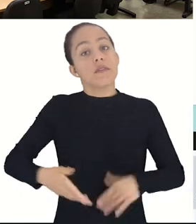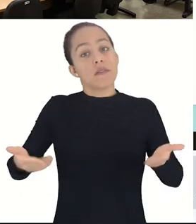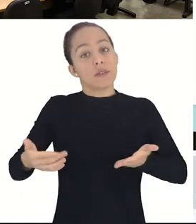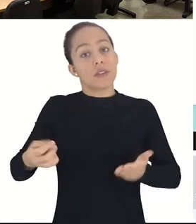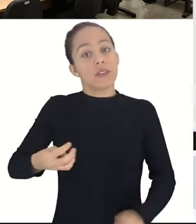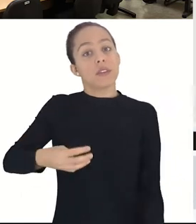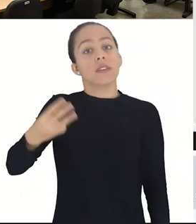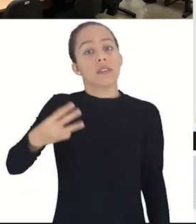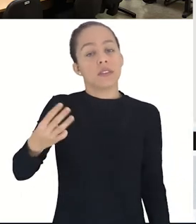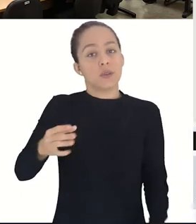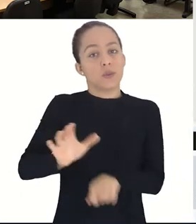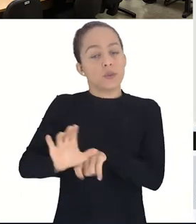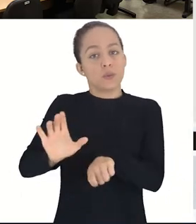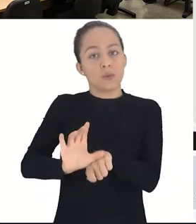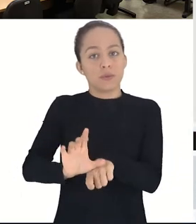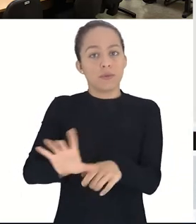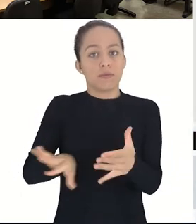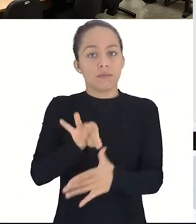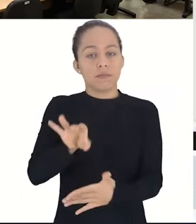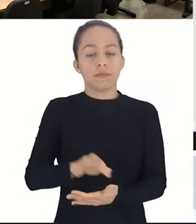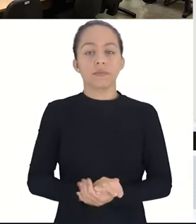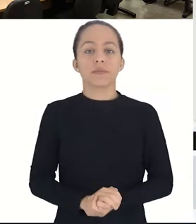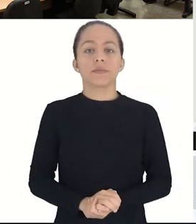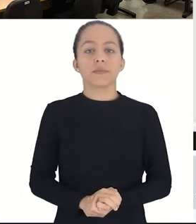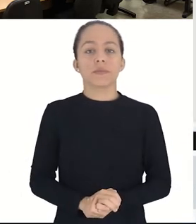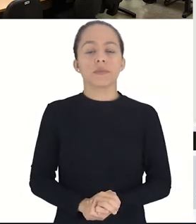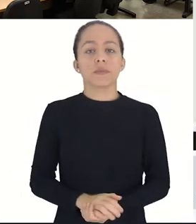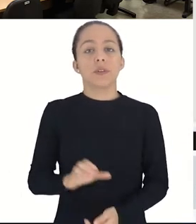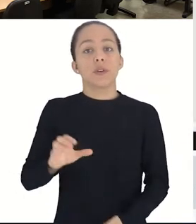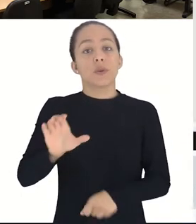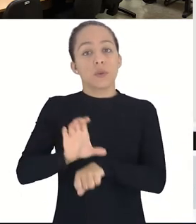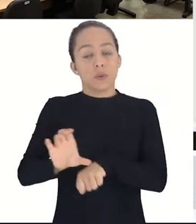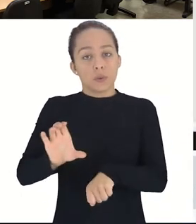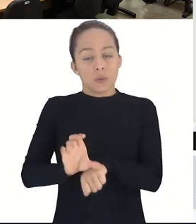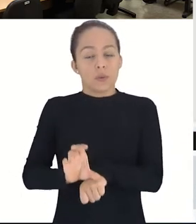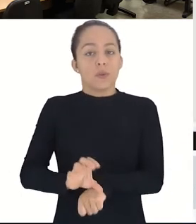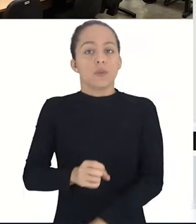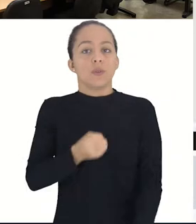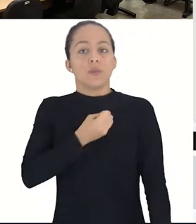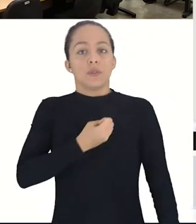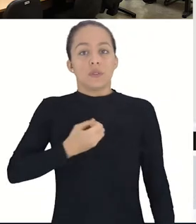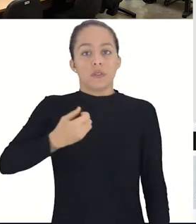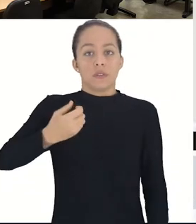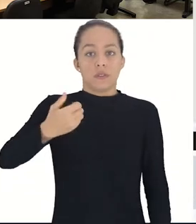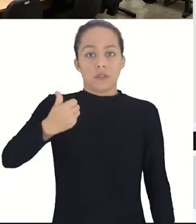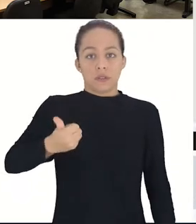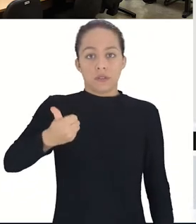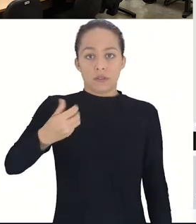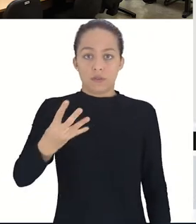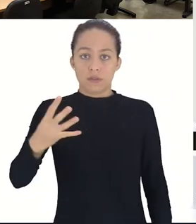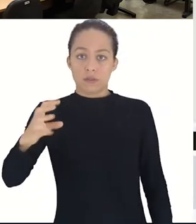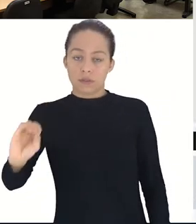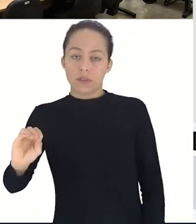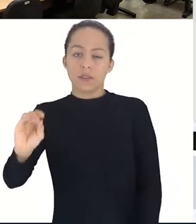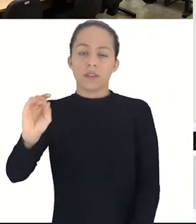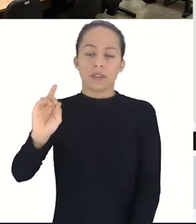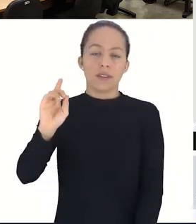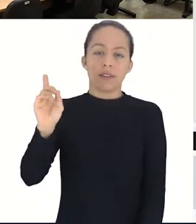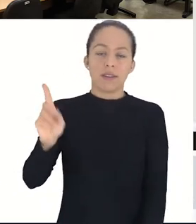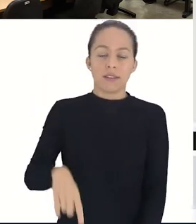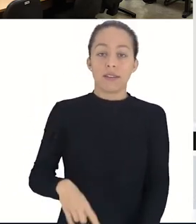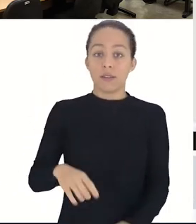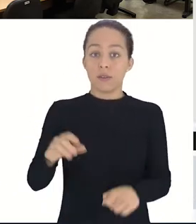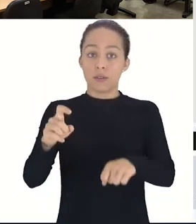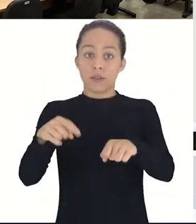Então agora eu vou seguir para o terceiro curso a ser sorteado, que é o curso de código 140 do edital, curso